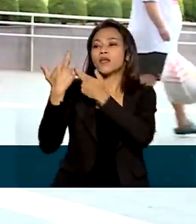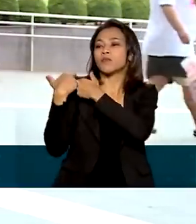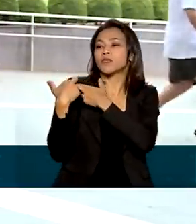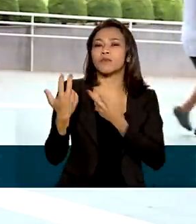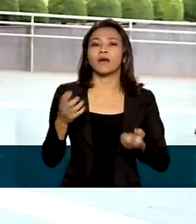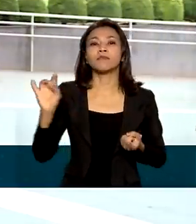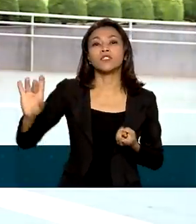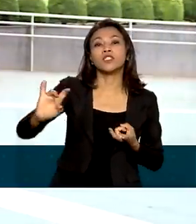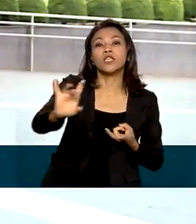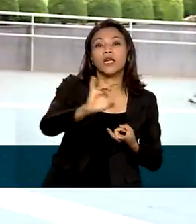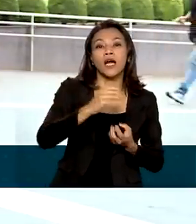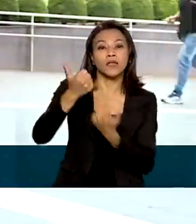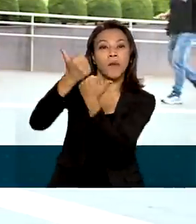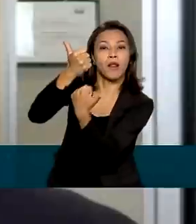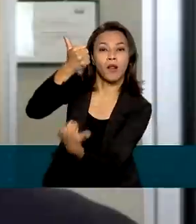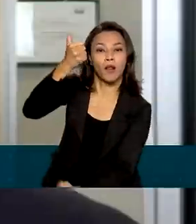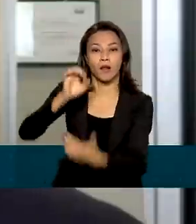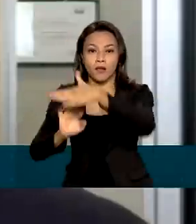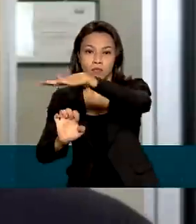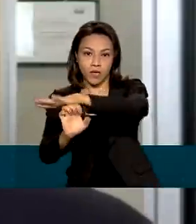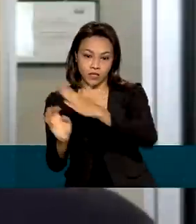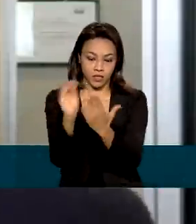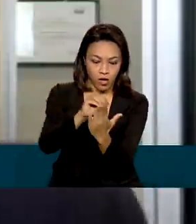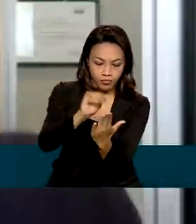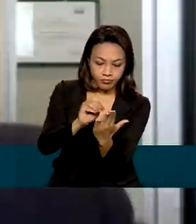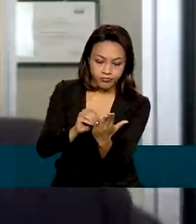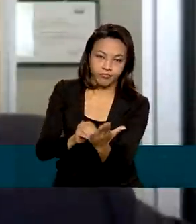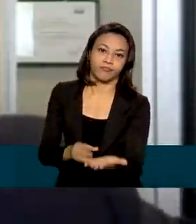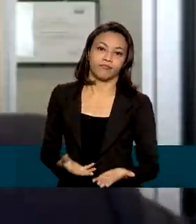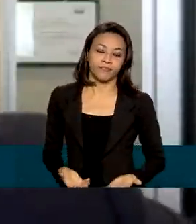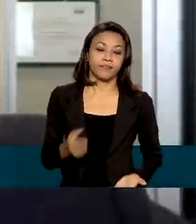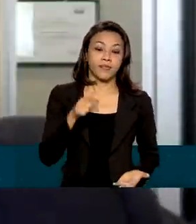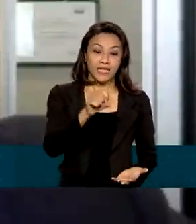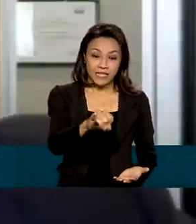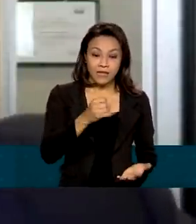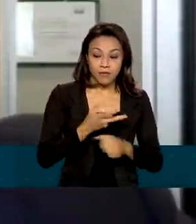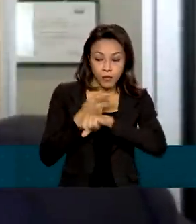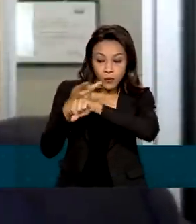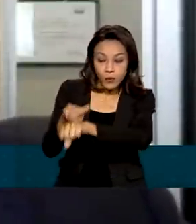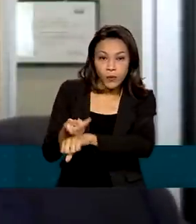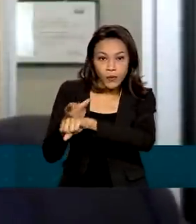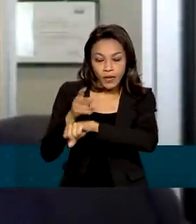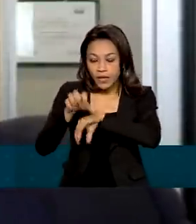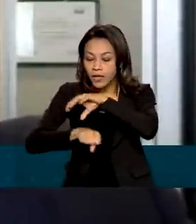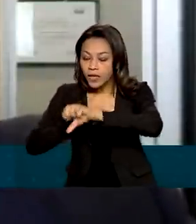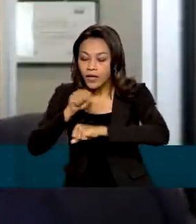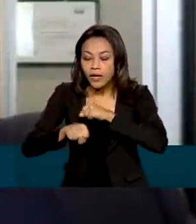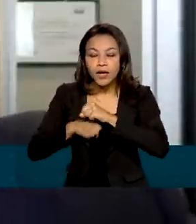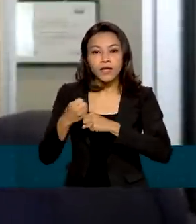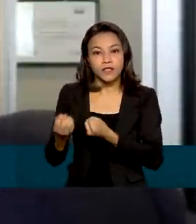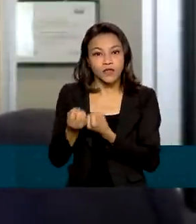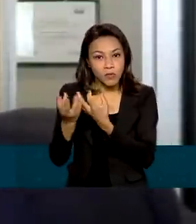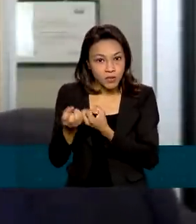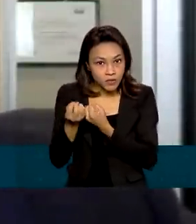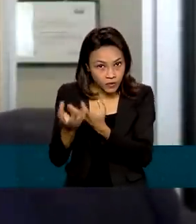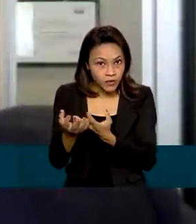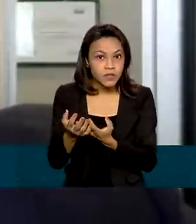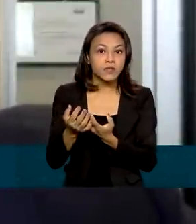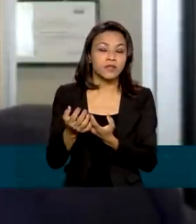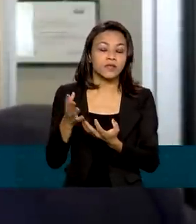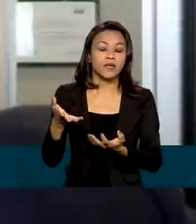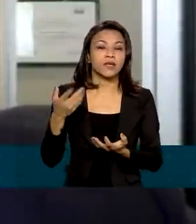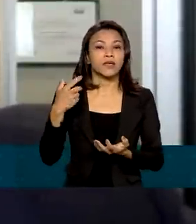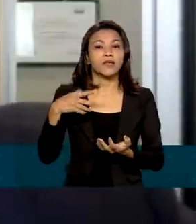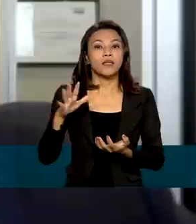dos administradores e diretores. Se você consegue buscar esses dados diretamente na fonte oficial, no caso, as juntas comerciais,